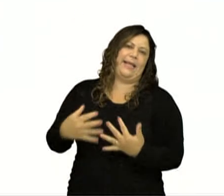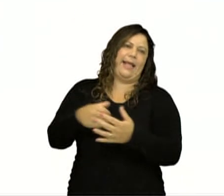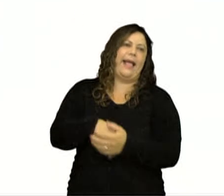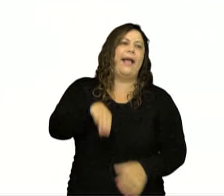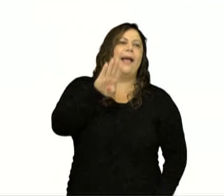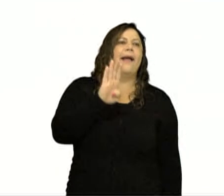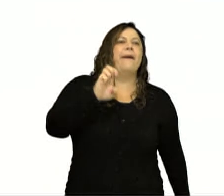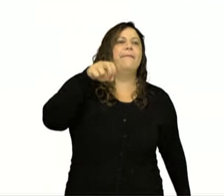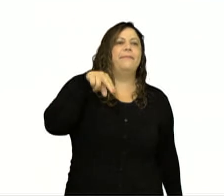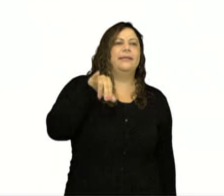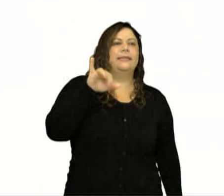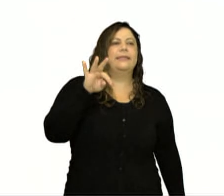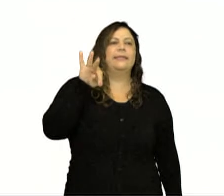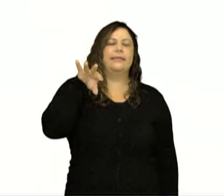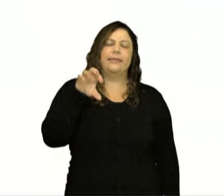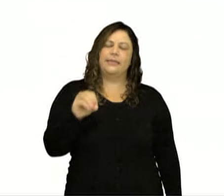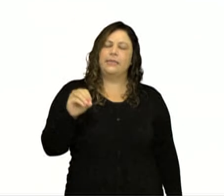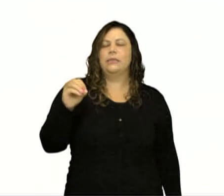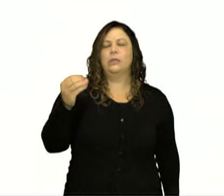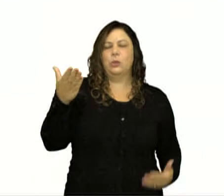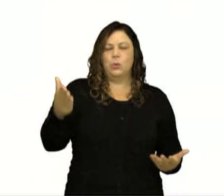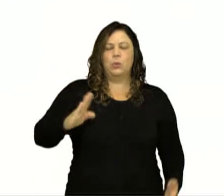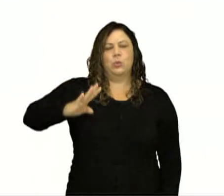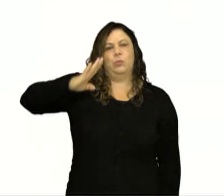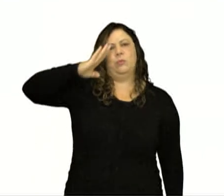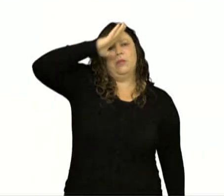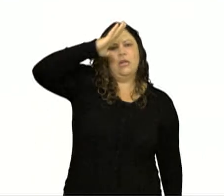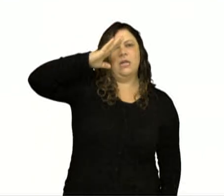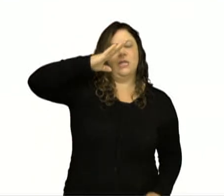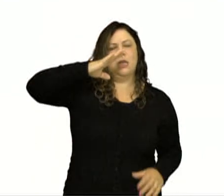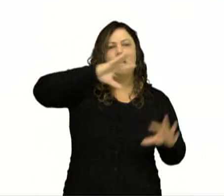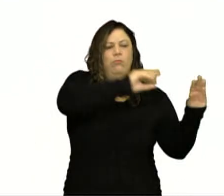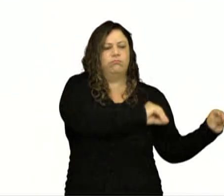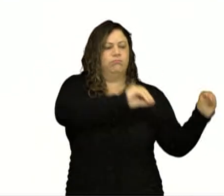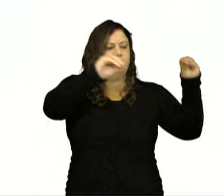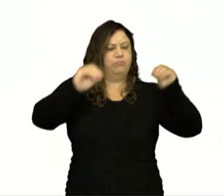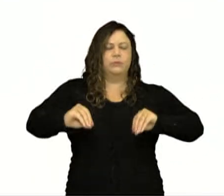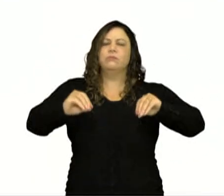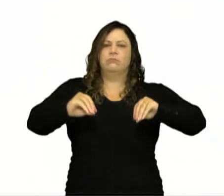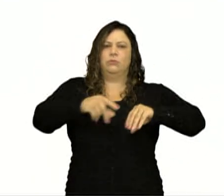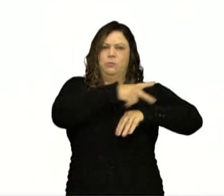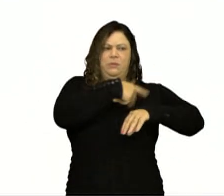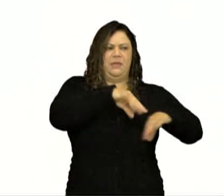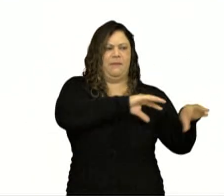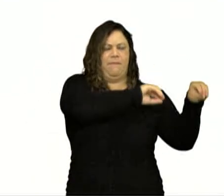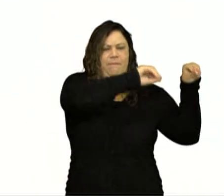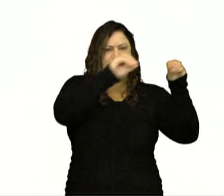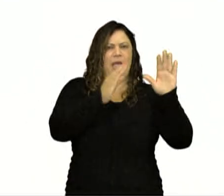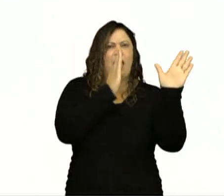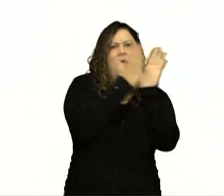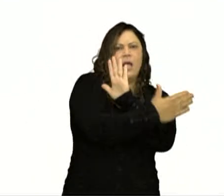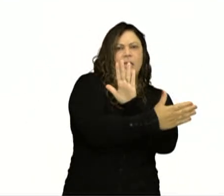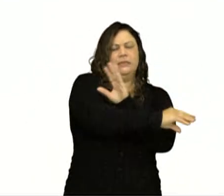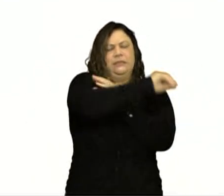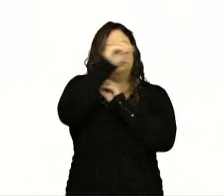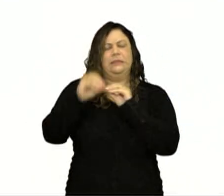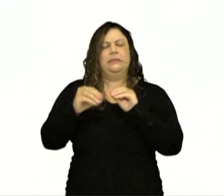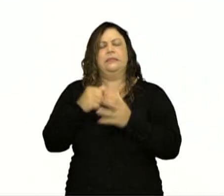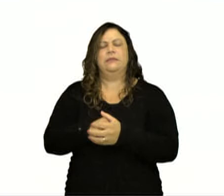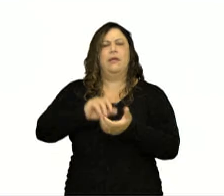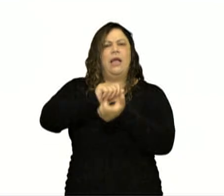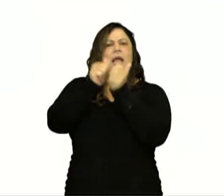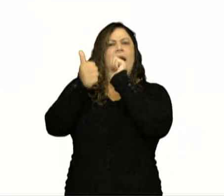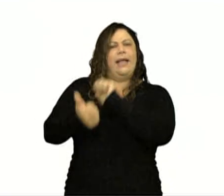Mussolini. Um militarista que saiu do próprio país para escapar do serviço militar. Um adepto do futurismo